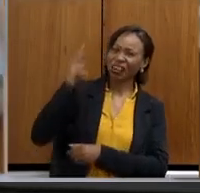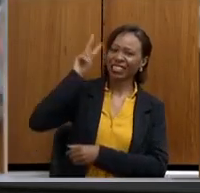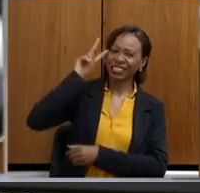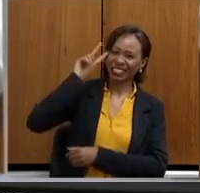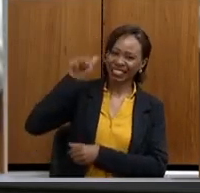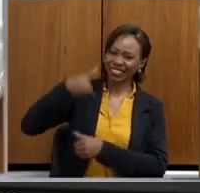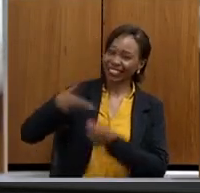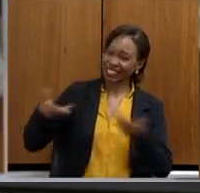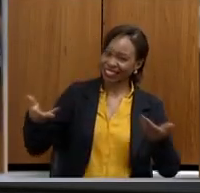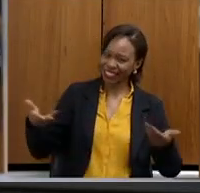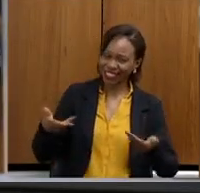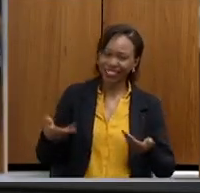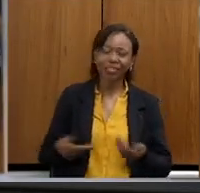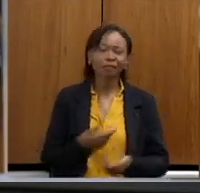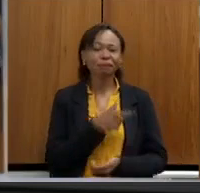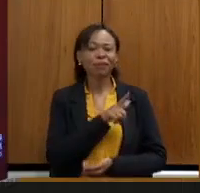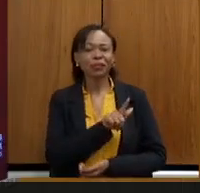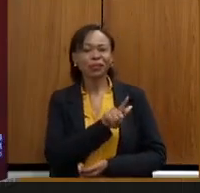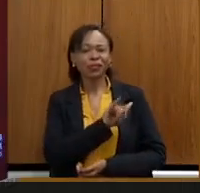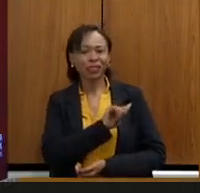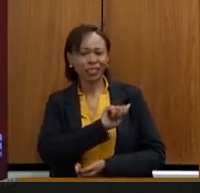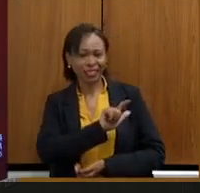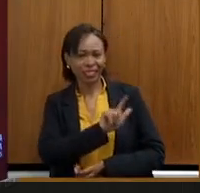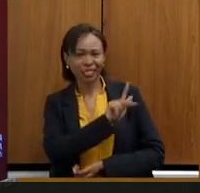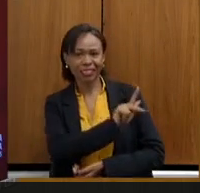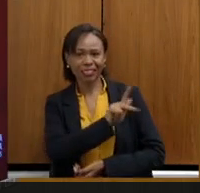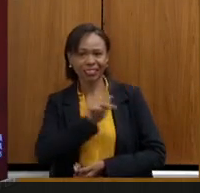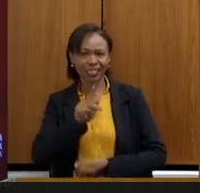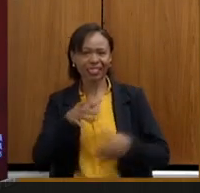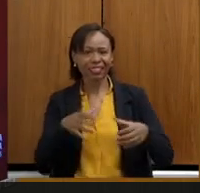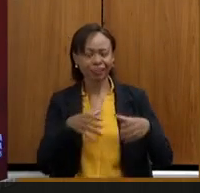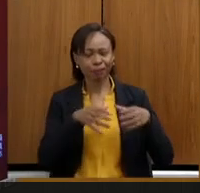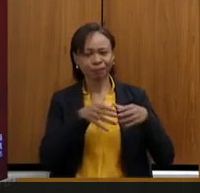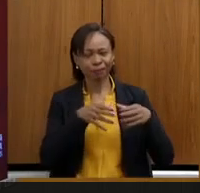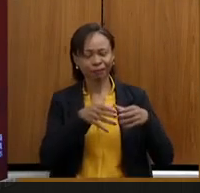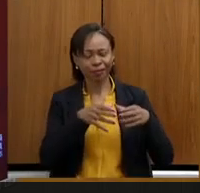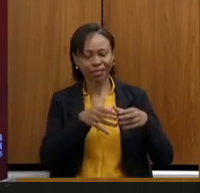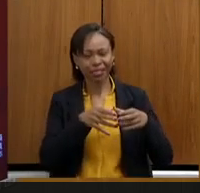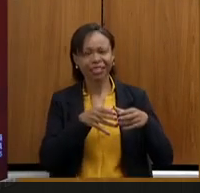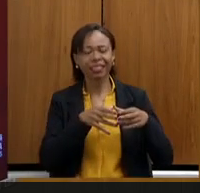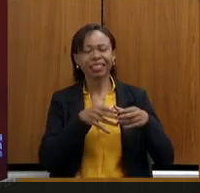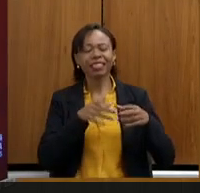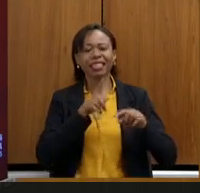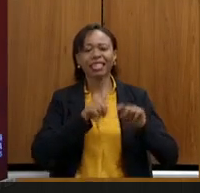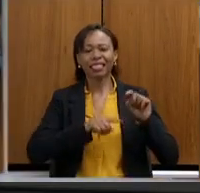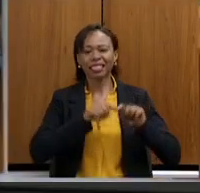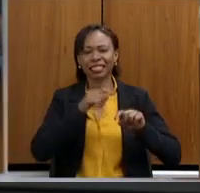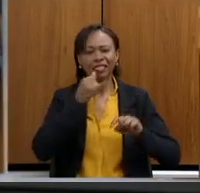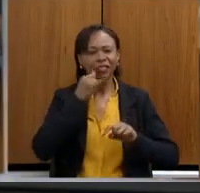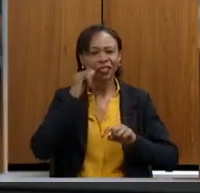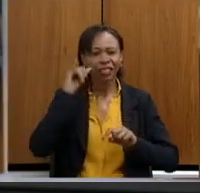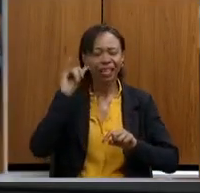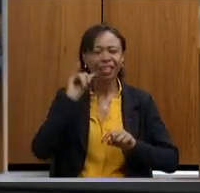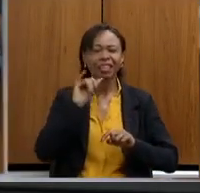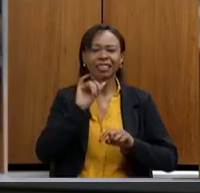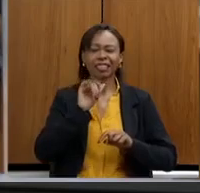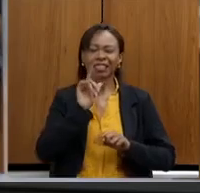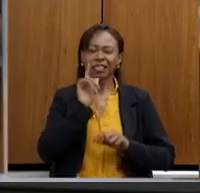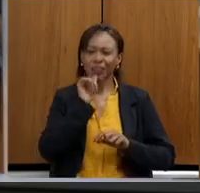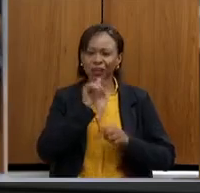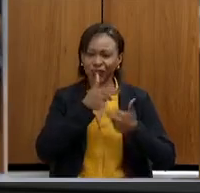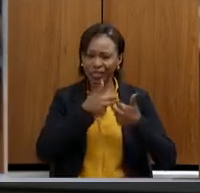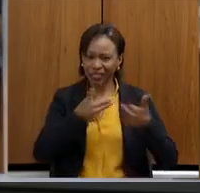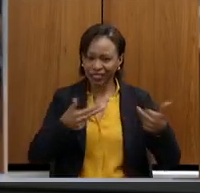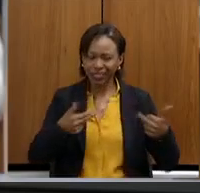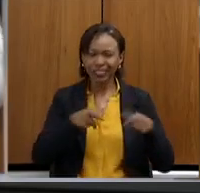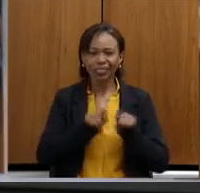Gil Pereira, nosso presidente da Comissão Extraordinária de Energias Renováveis e Recursos Hídricos, também do nosso sertão, que